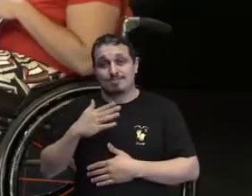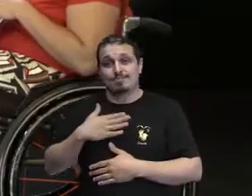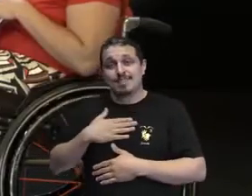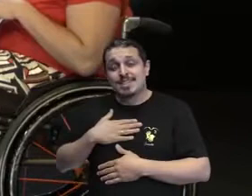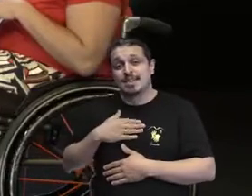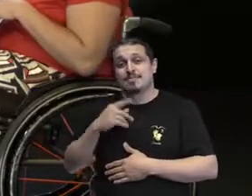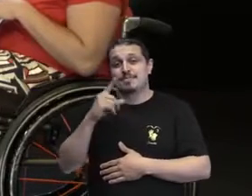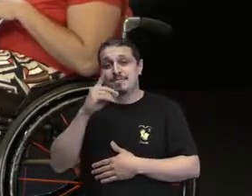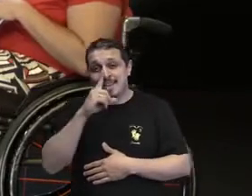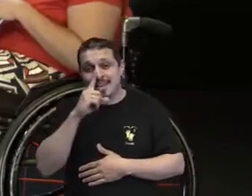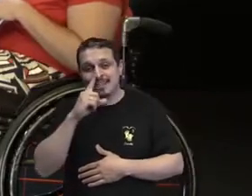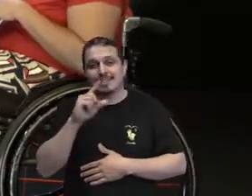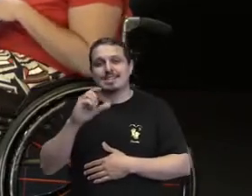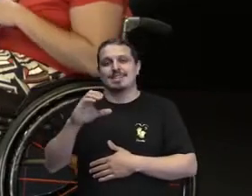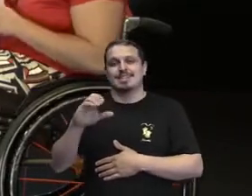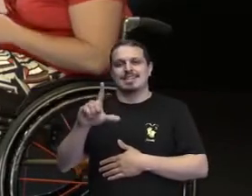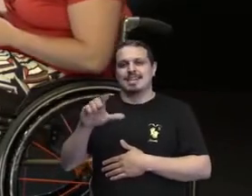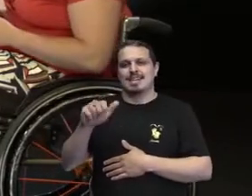Kleni. Obrigado.